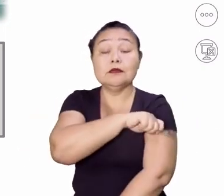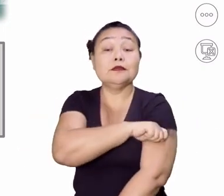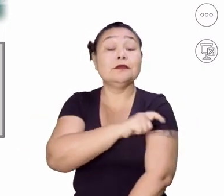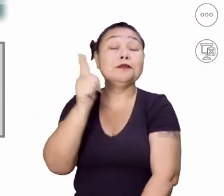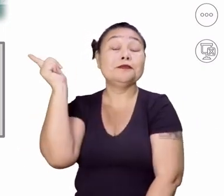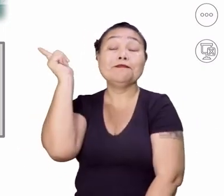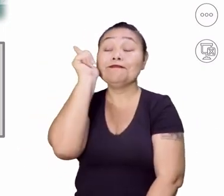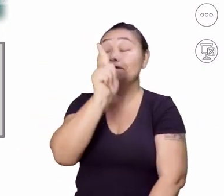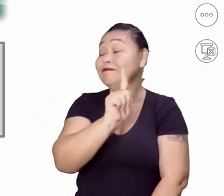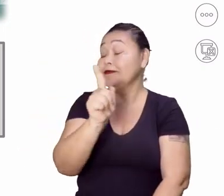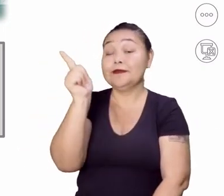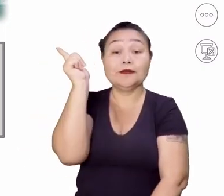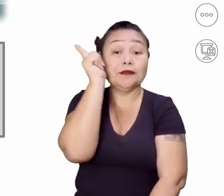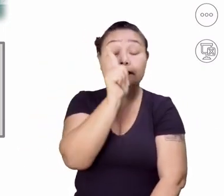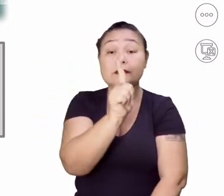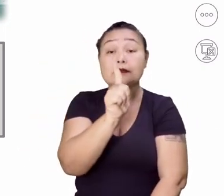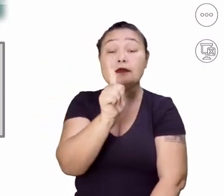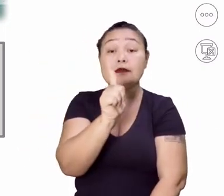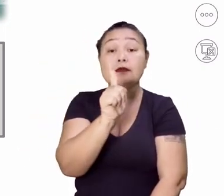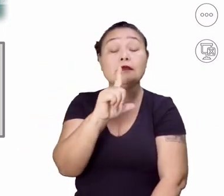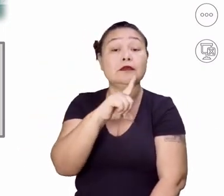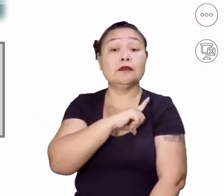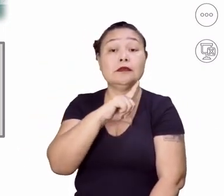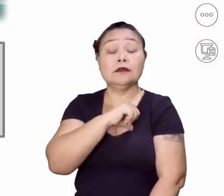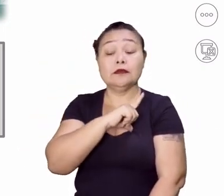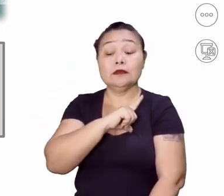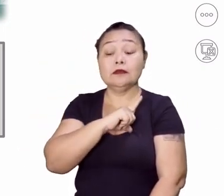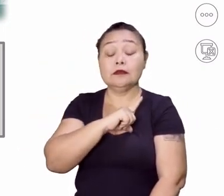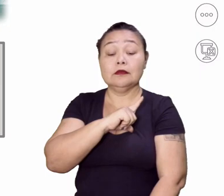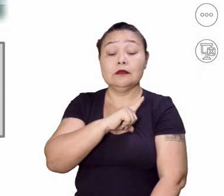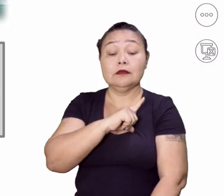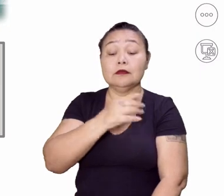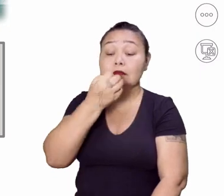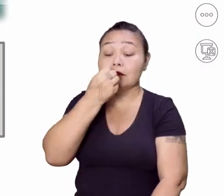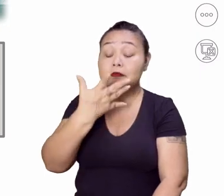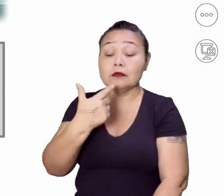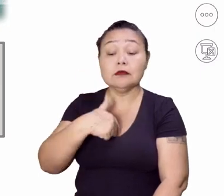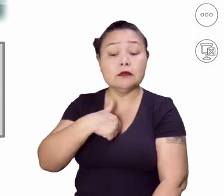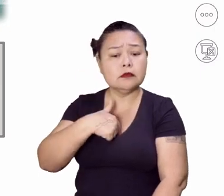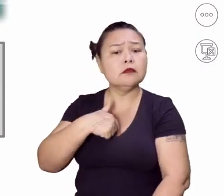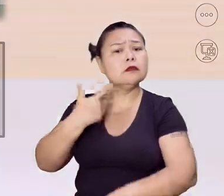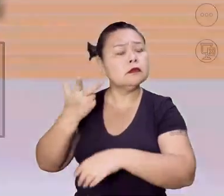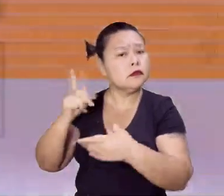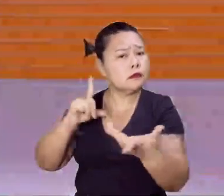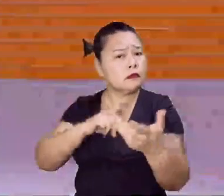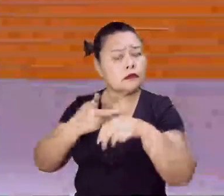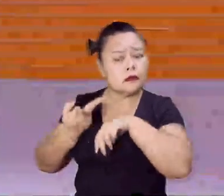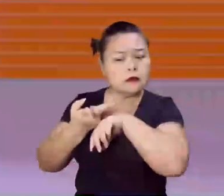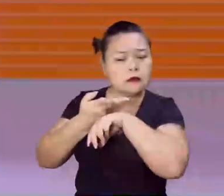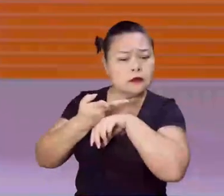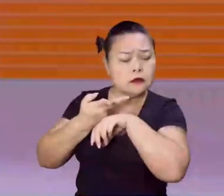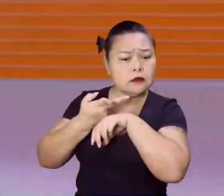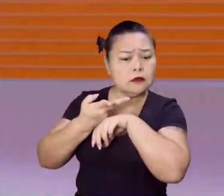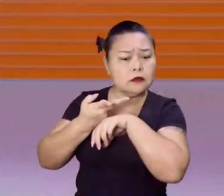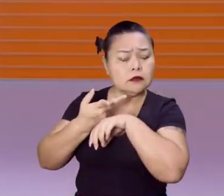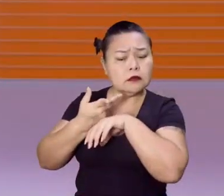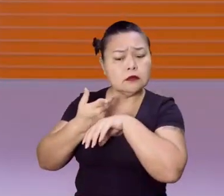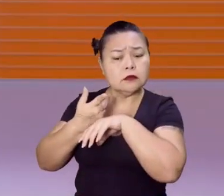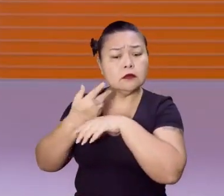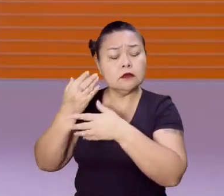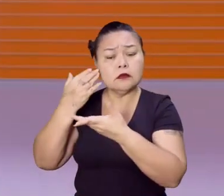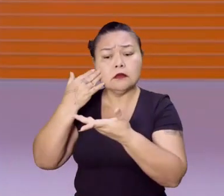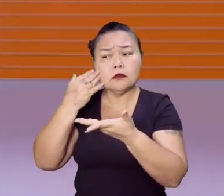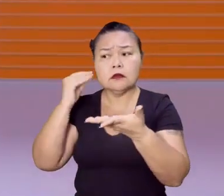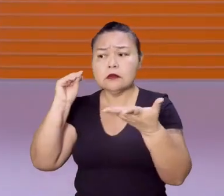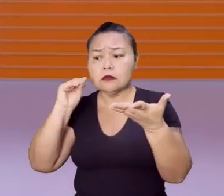consegue ter uma formação boa, ele vai ter que procurar preencher essa